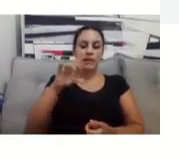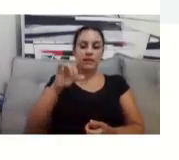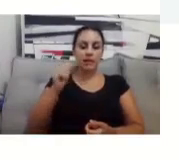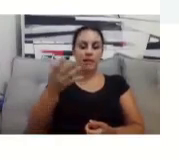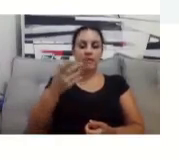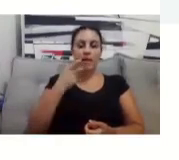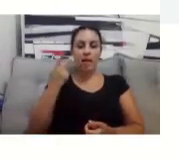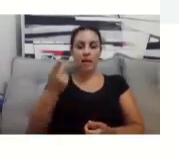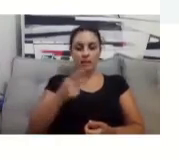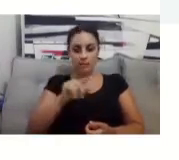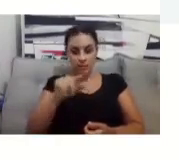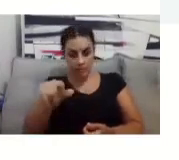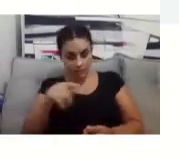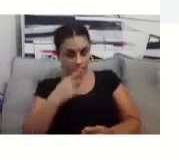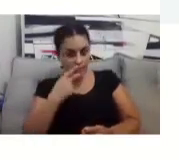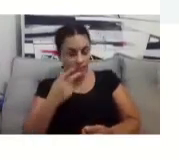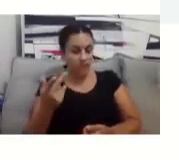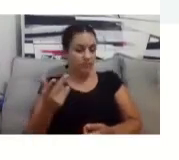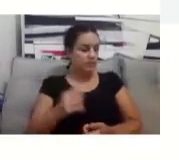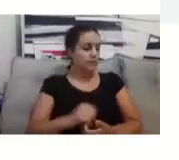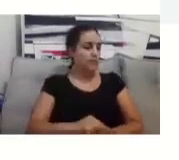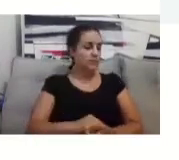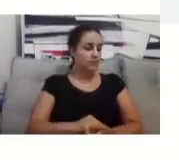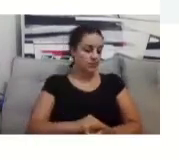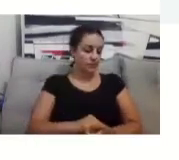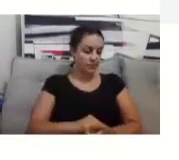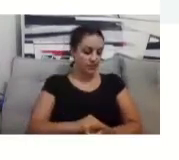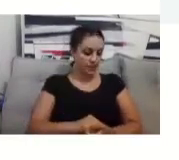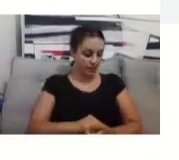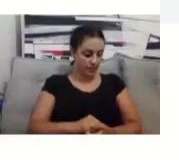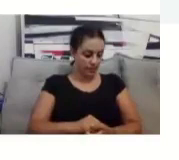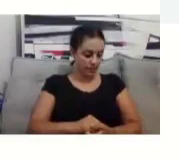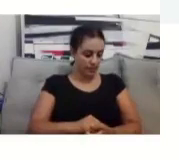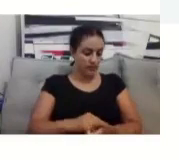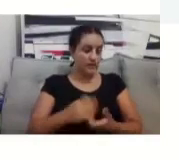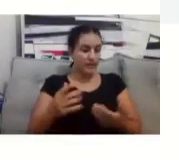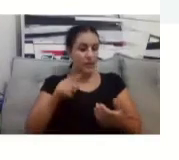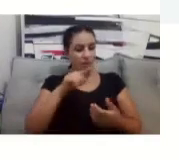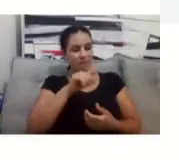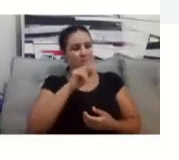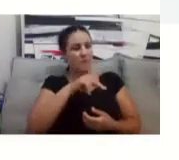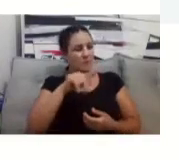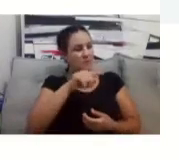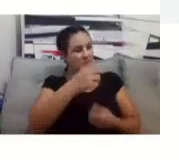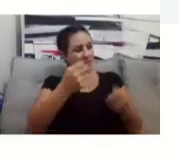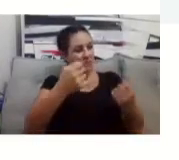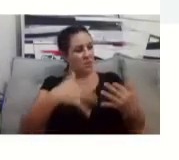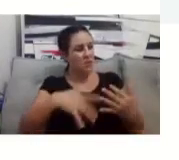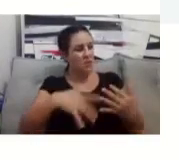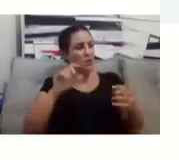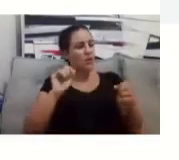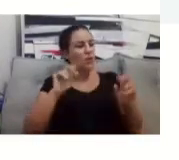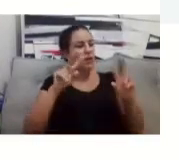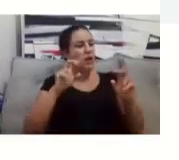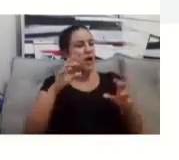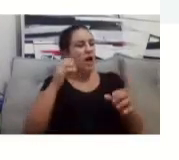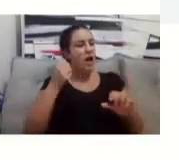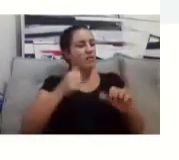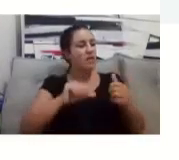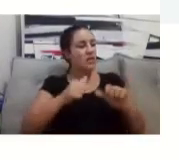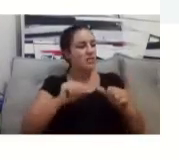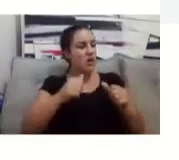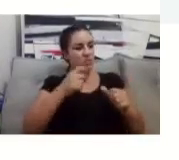você estava falando sobre as avaliações presenciais, as provas serão presenciais, né,